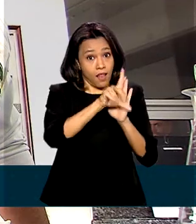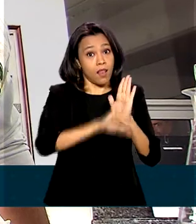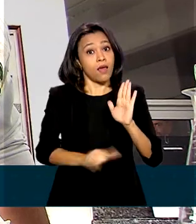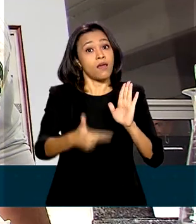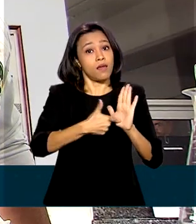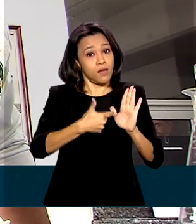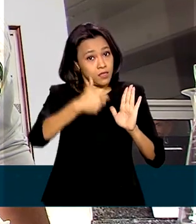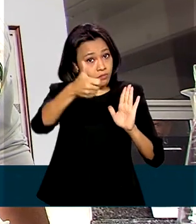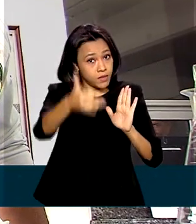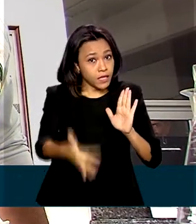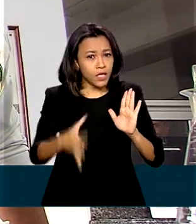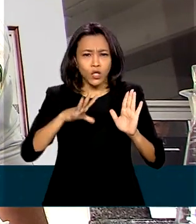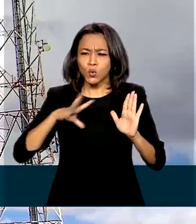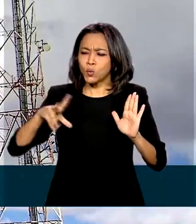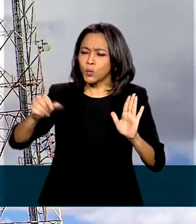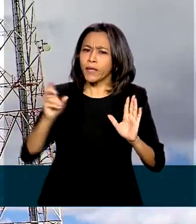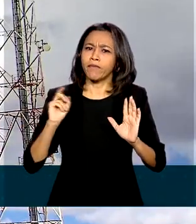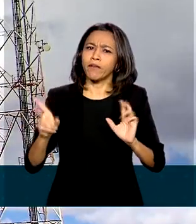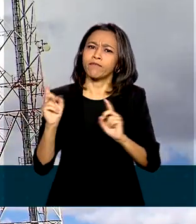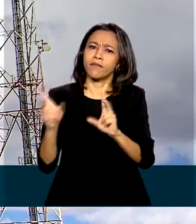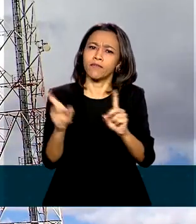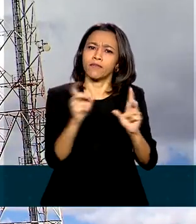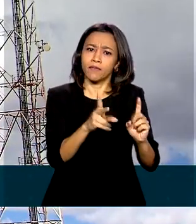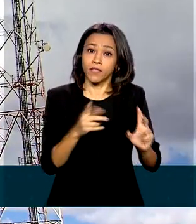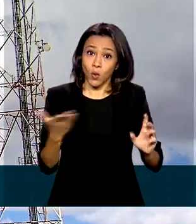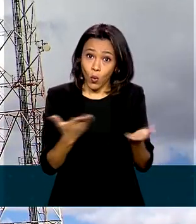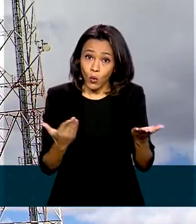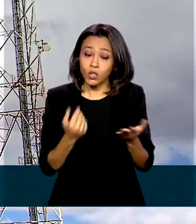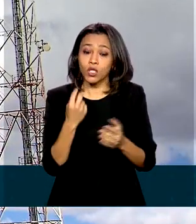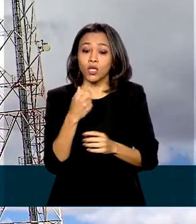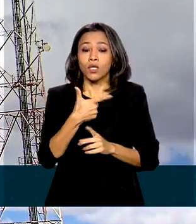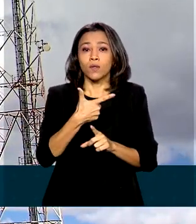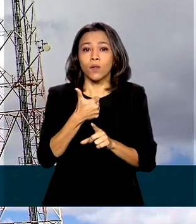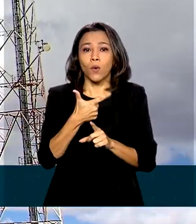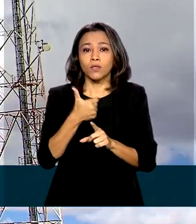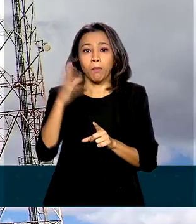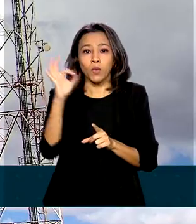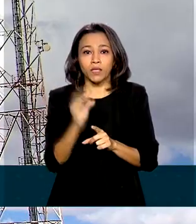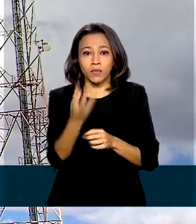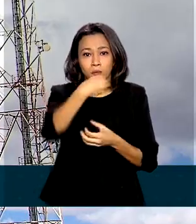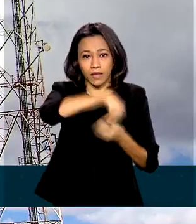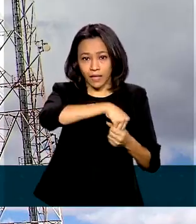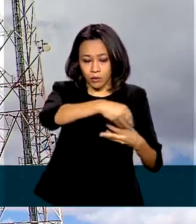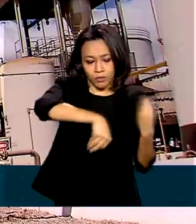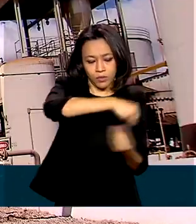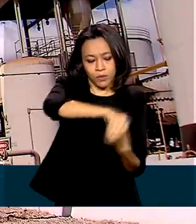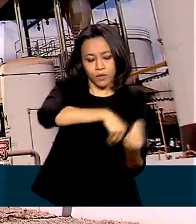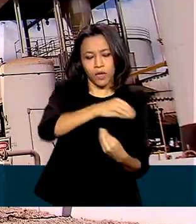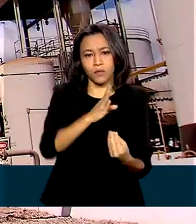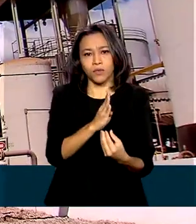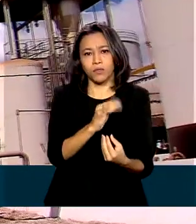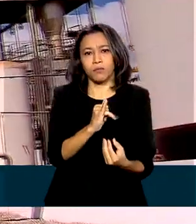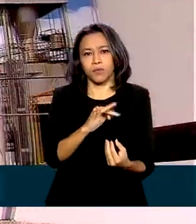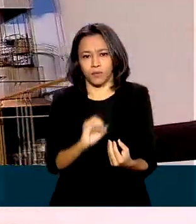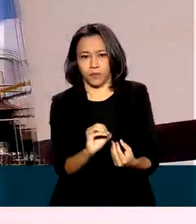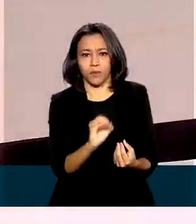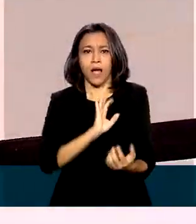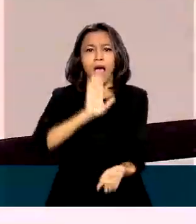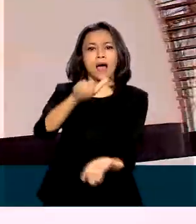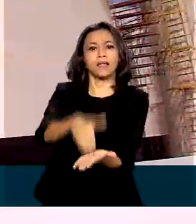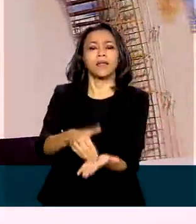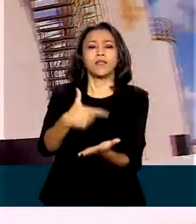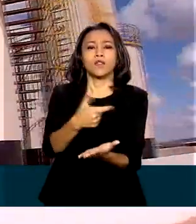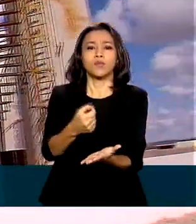todo o diesel comercializado no país possui hoje 12% de biodiesel nele misturado. E até 2023,